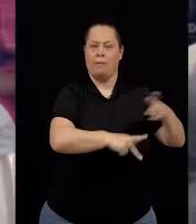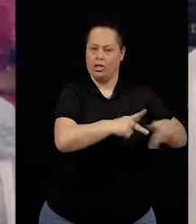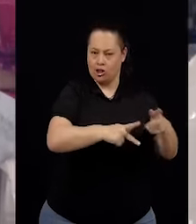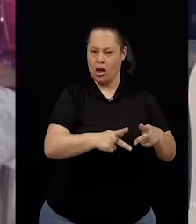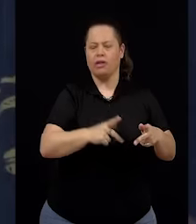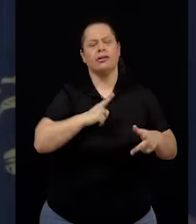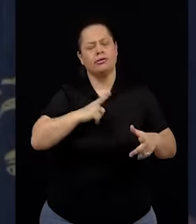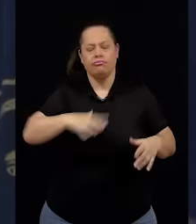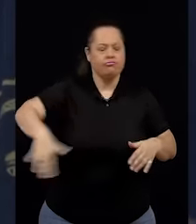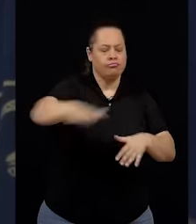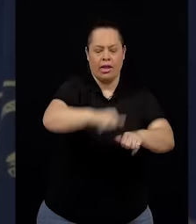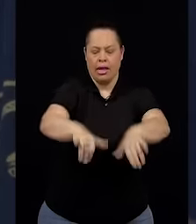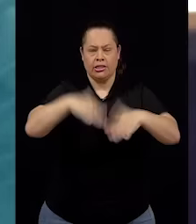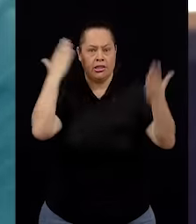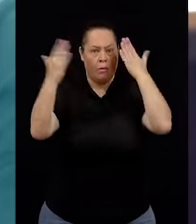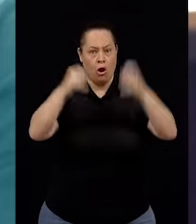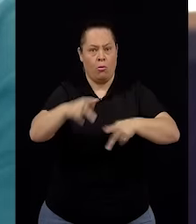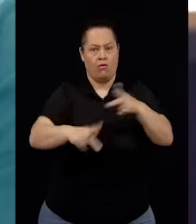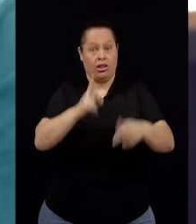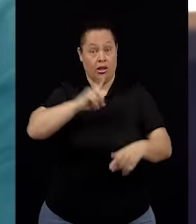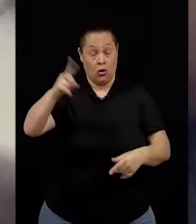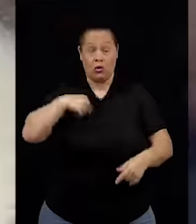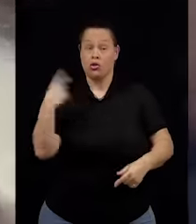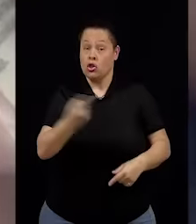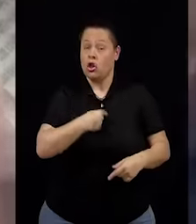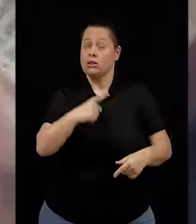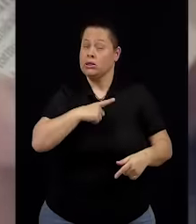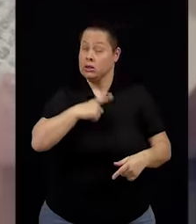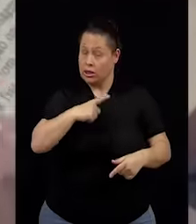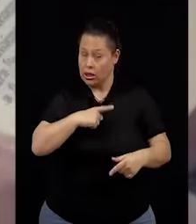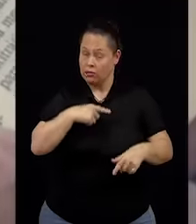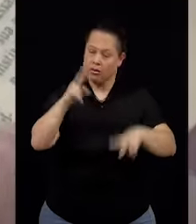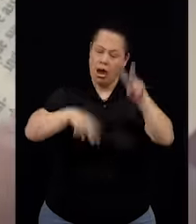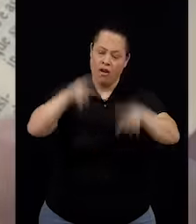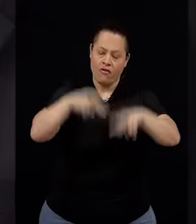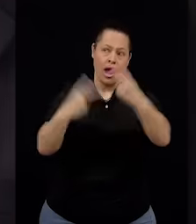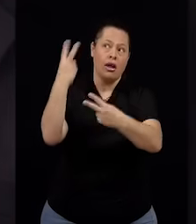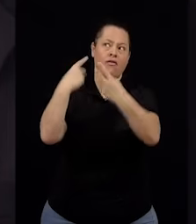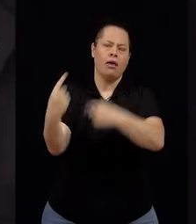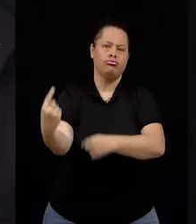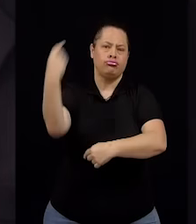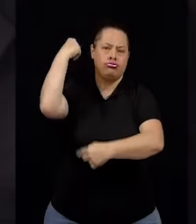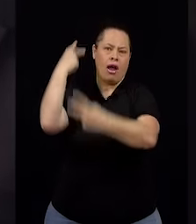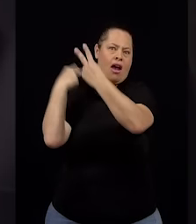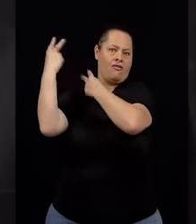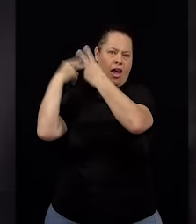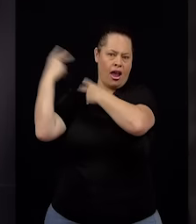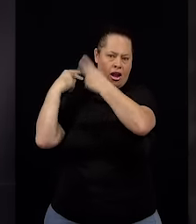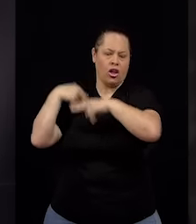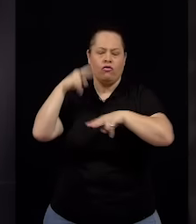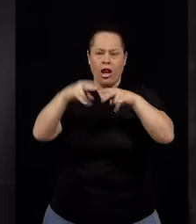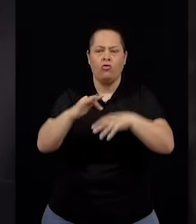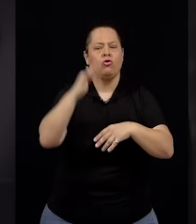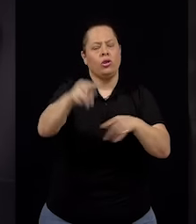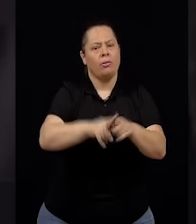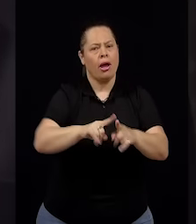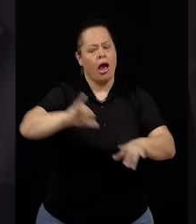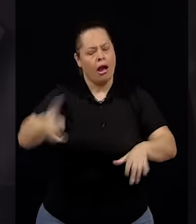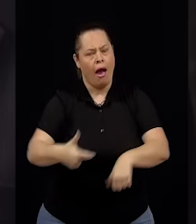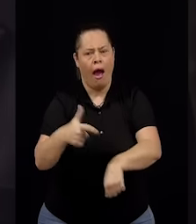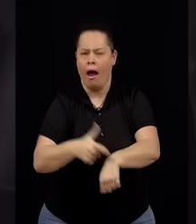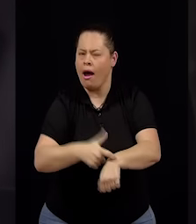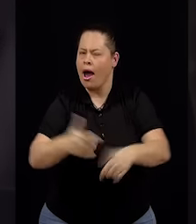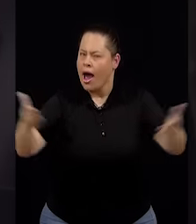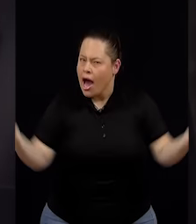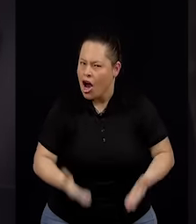sim, um momento de avaliação e de planejamento, o que nos dá a oportunidade de pensar, para